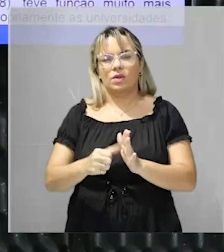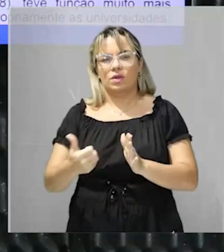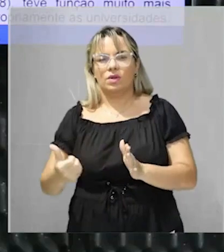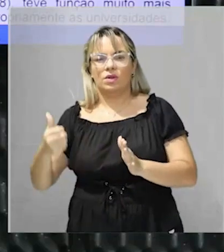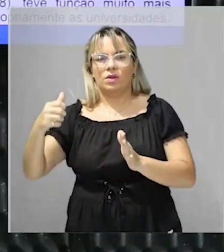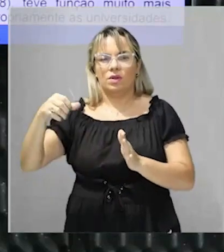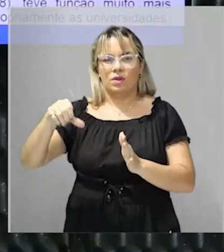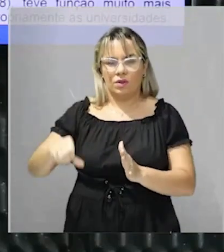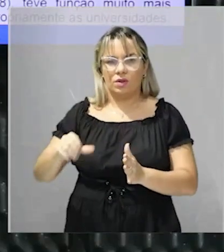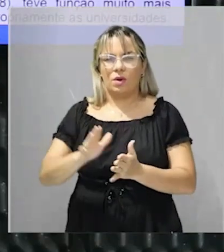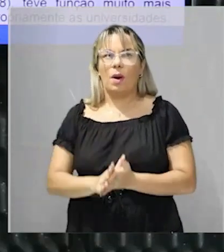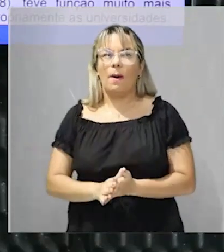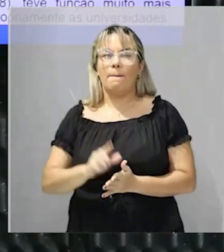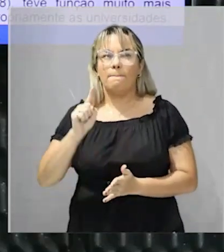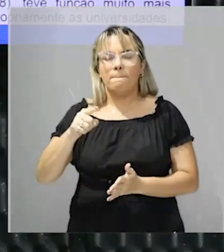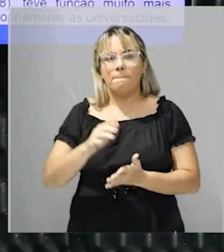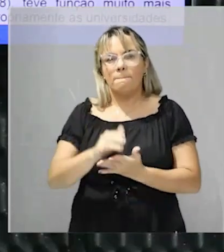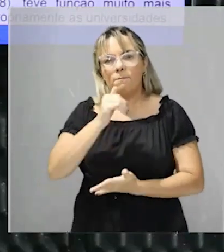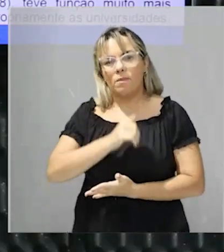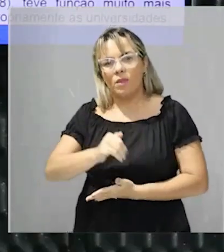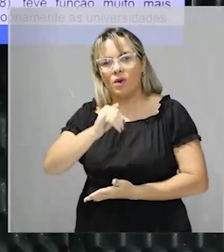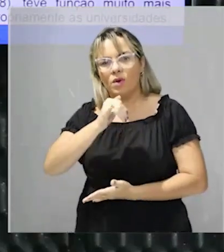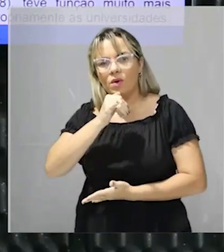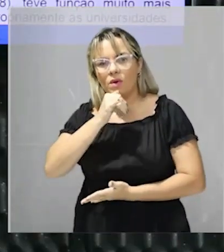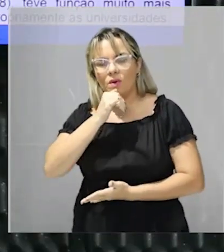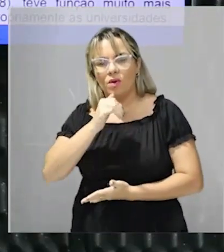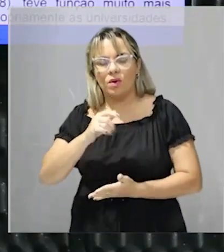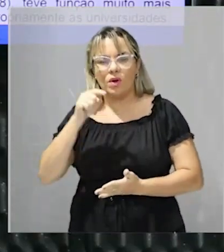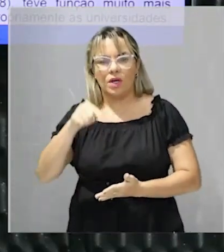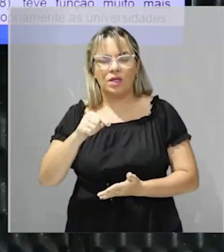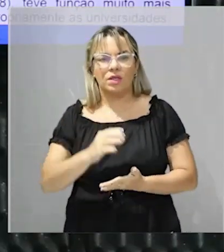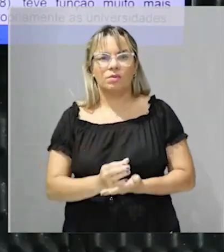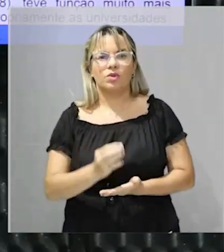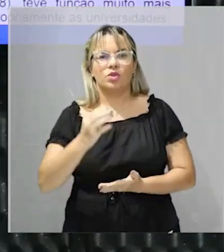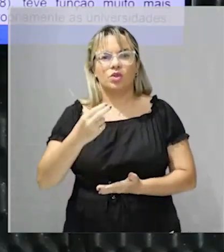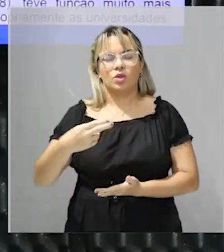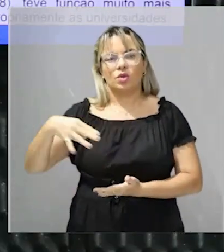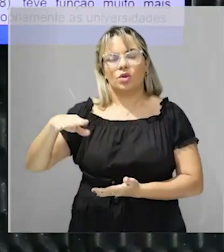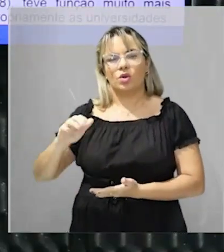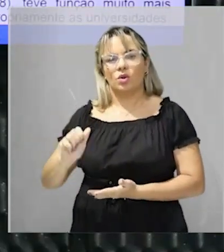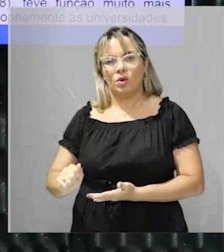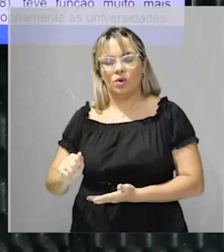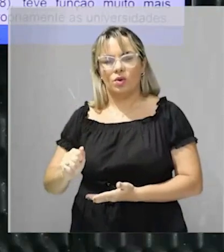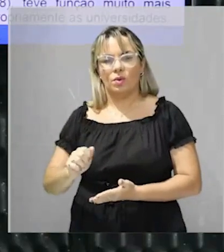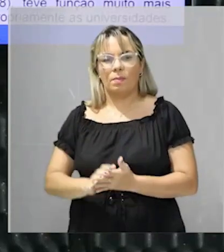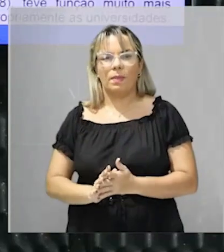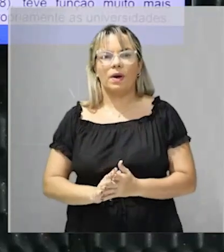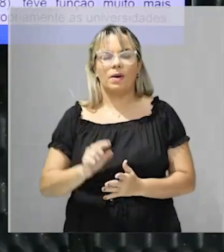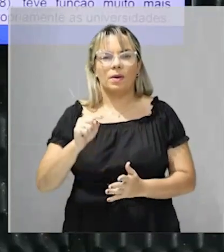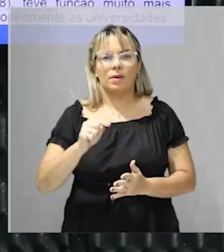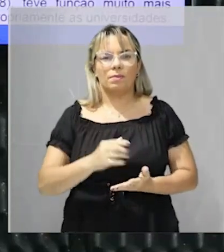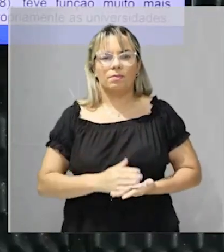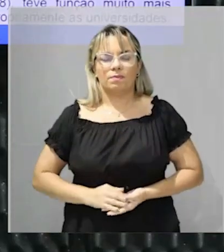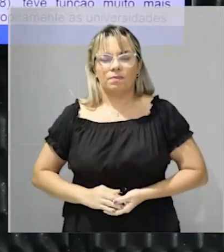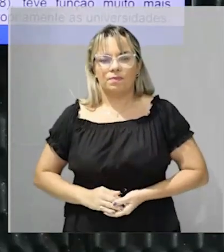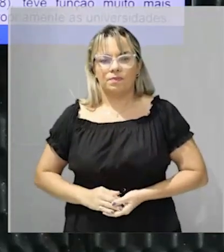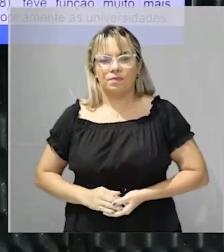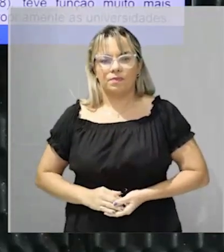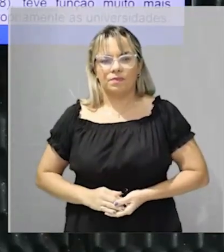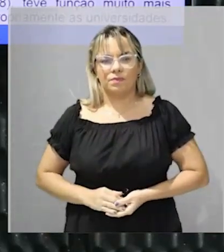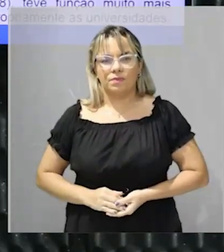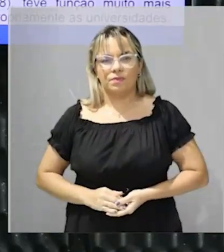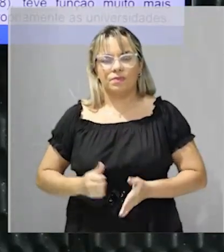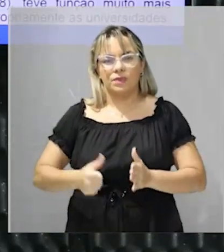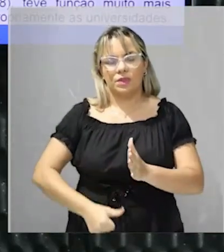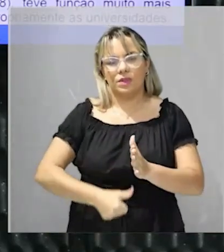de Cuba, por exemplo, o processo de independência de Cuba já se dá bem no final do século XIX. Então o nosso